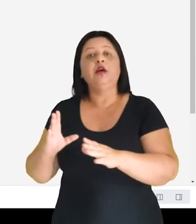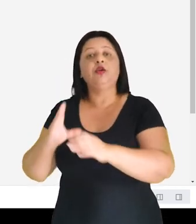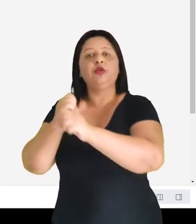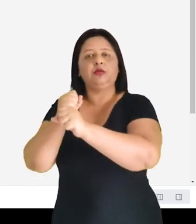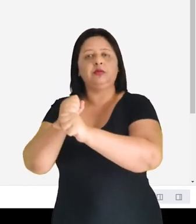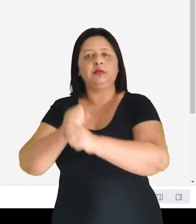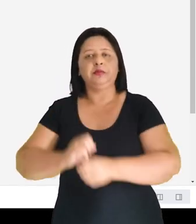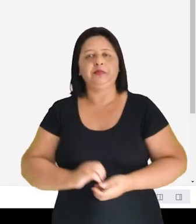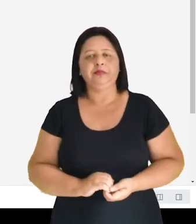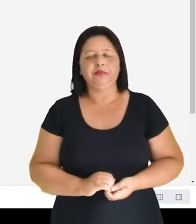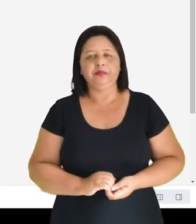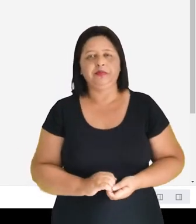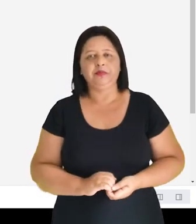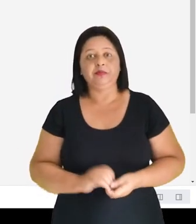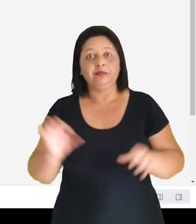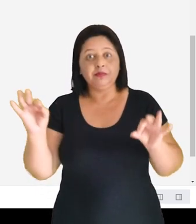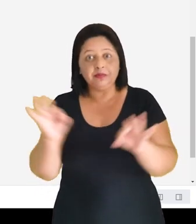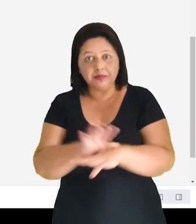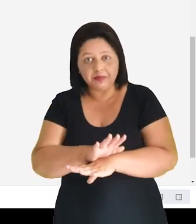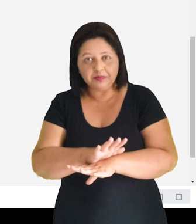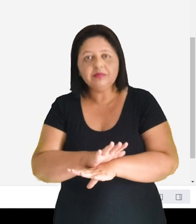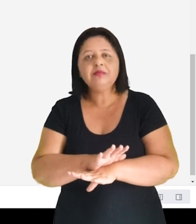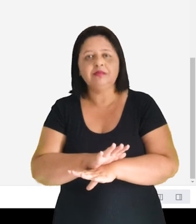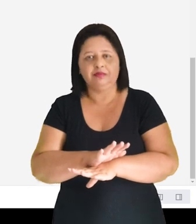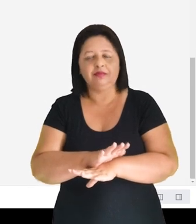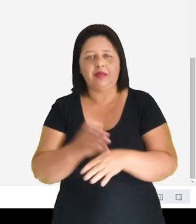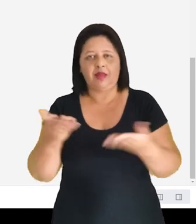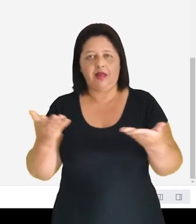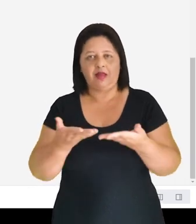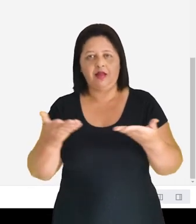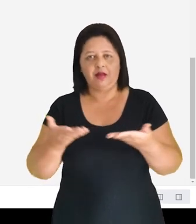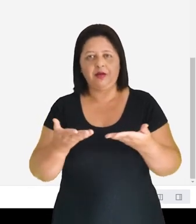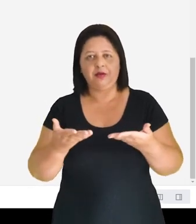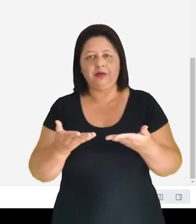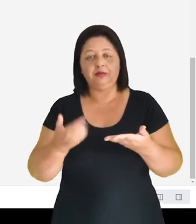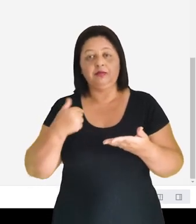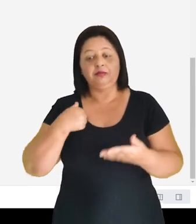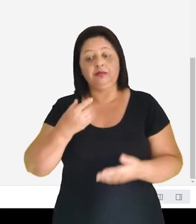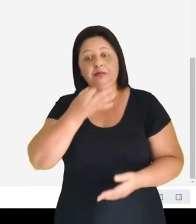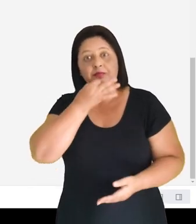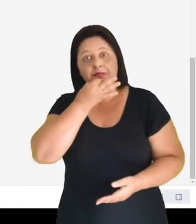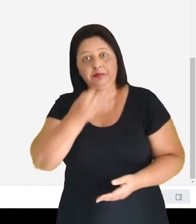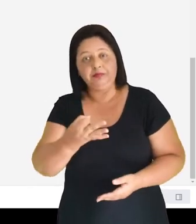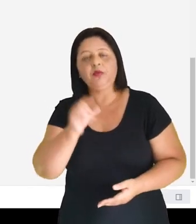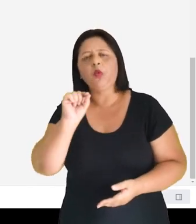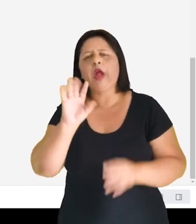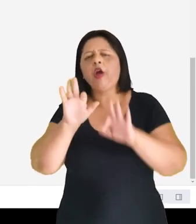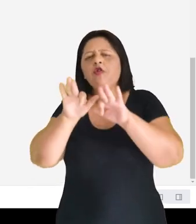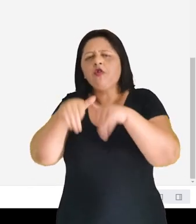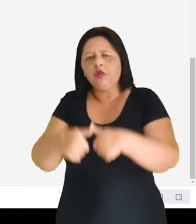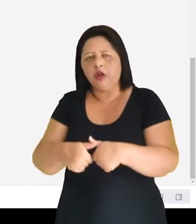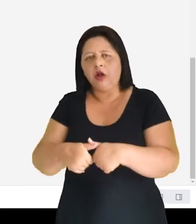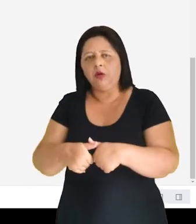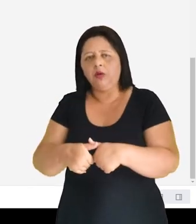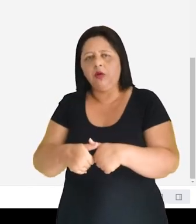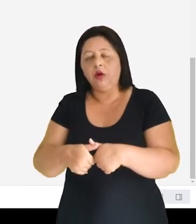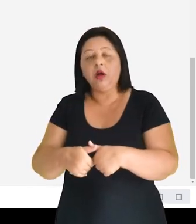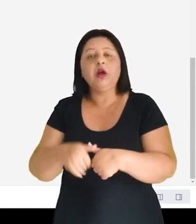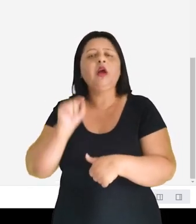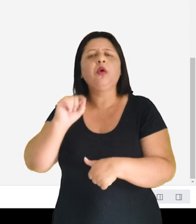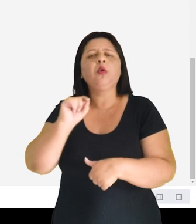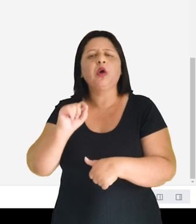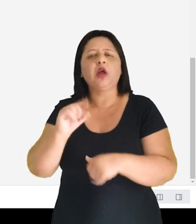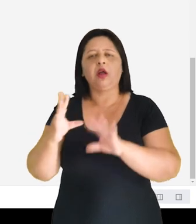colocar a nota. Feito isso, eu tenho também um comentário final que eu